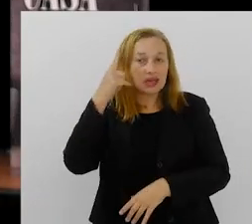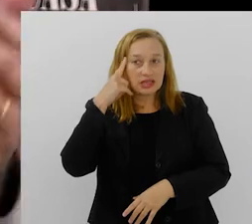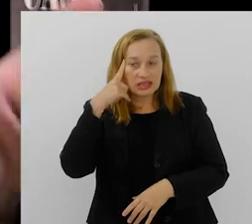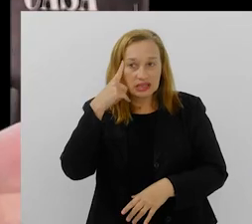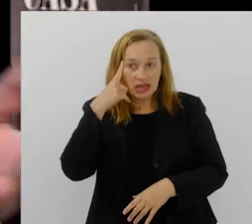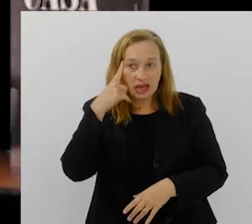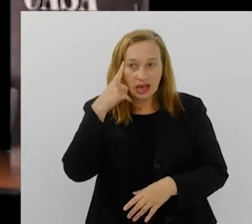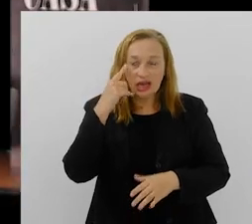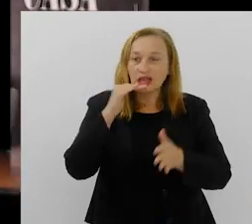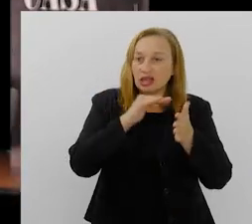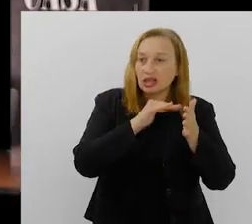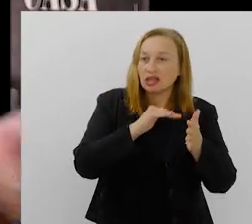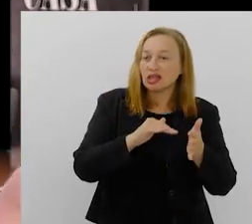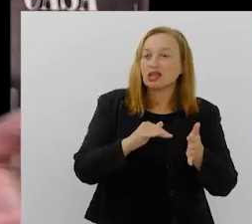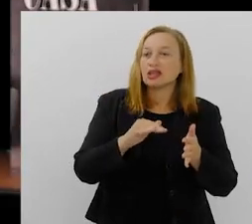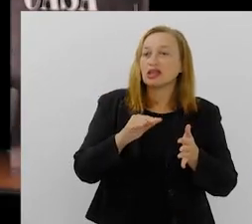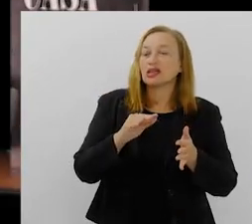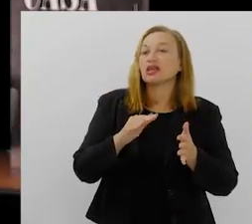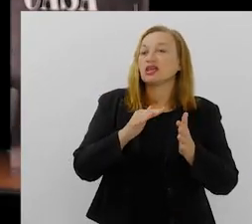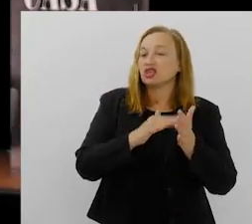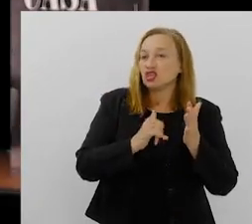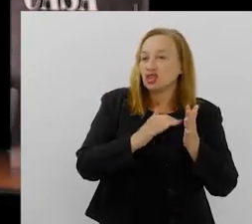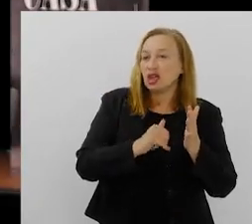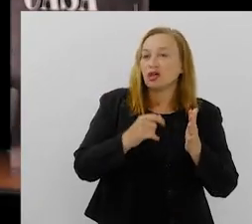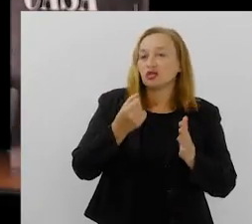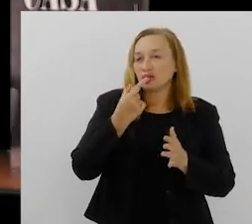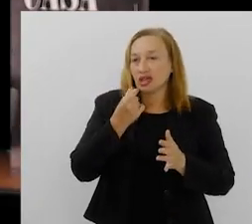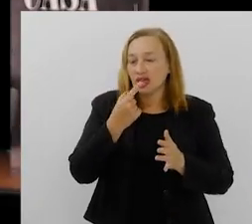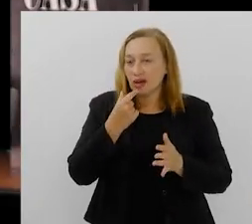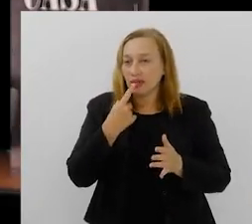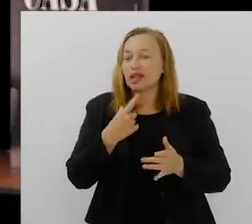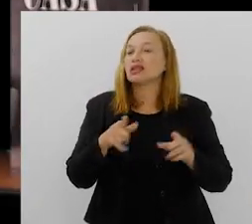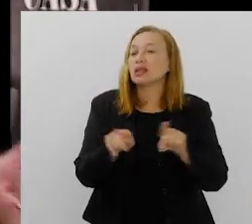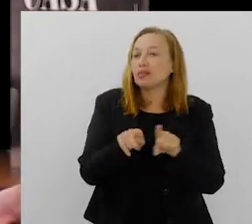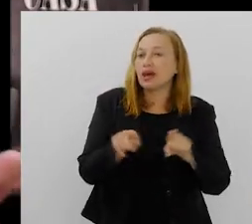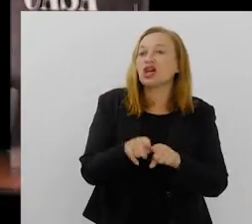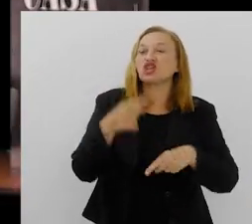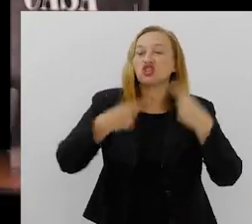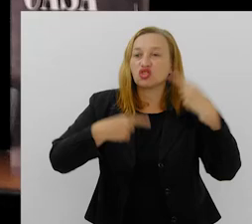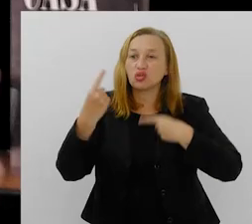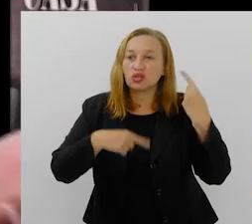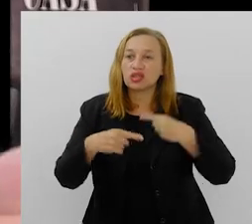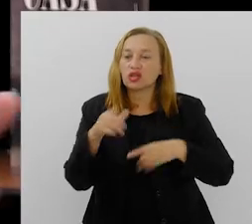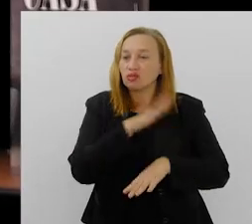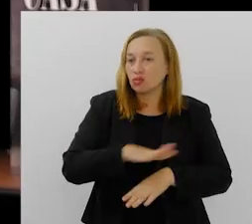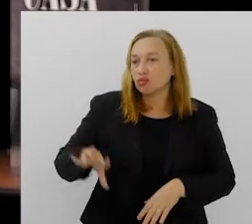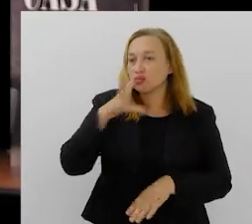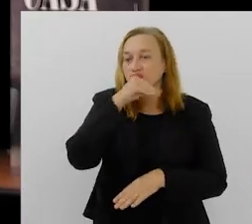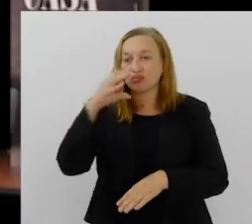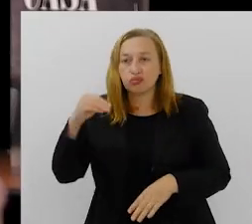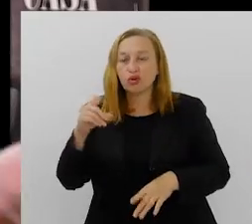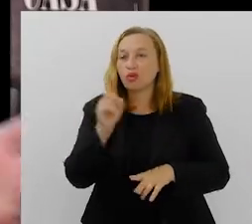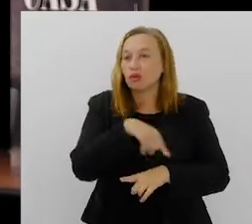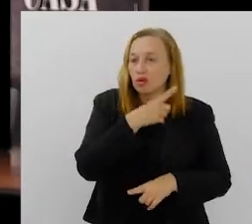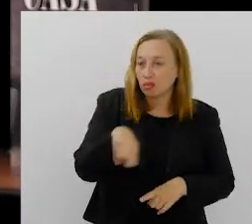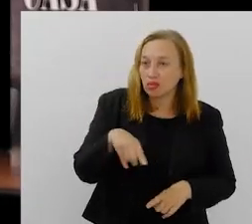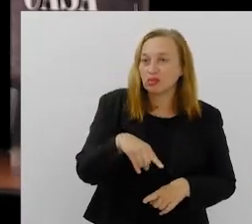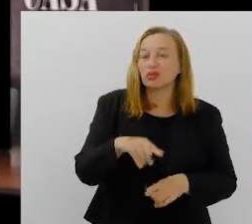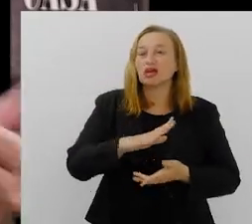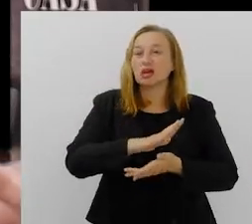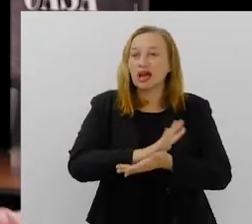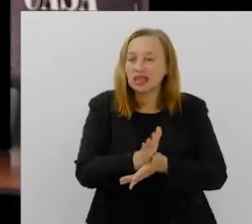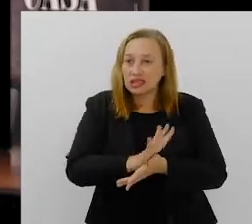pensar sobre desmedicalização e medicalização do sofrimento, uma discussão também sobre infância e adolescência, sobre a questão do